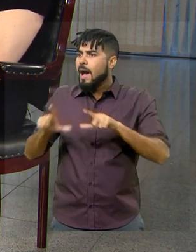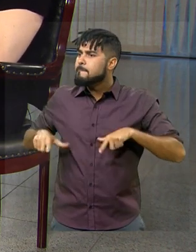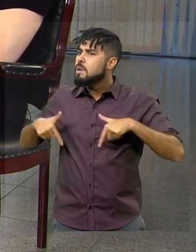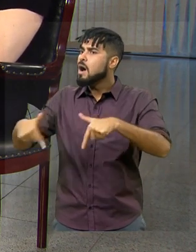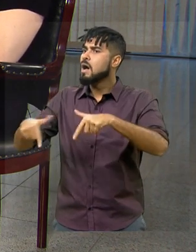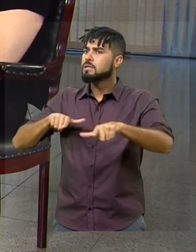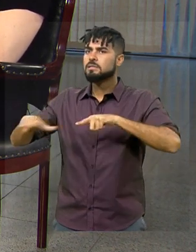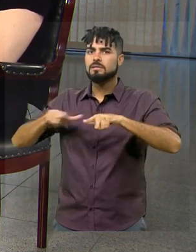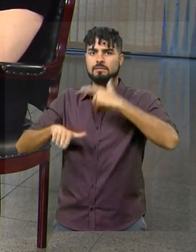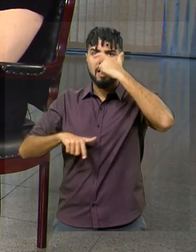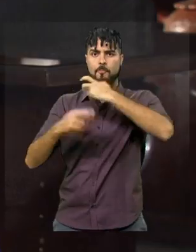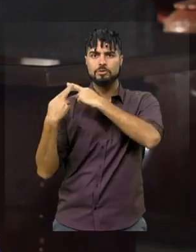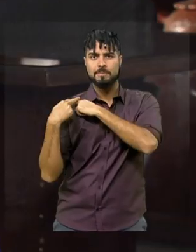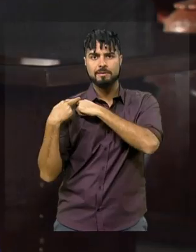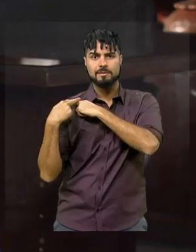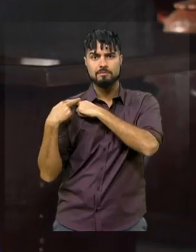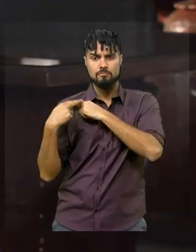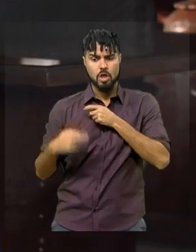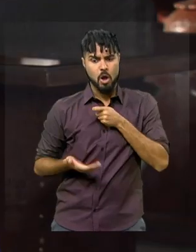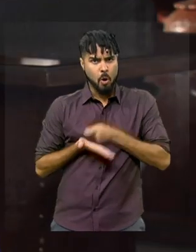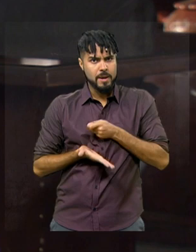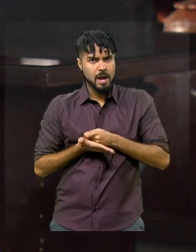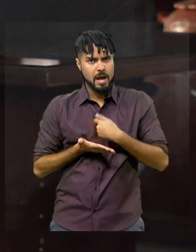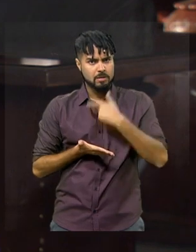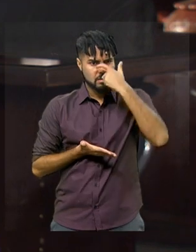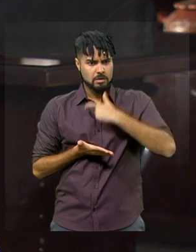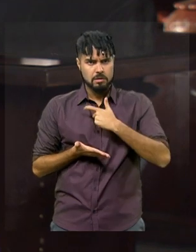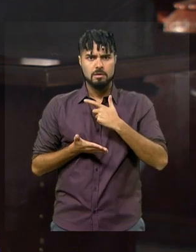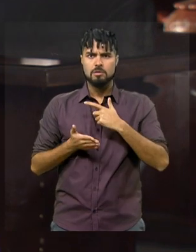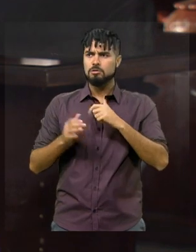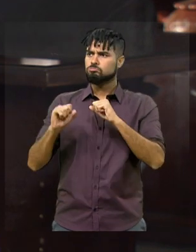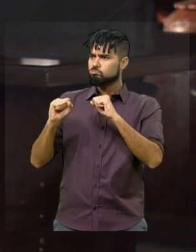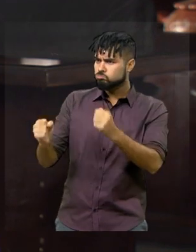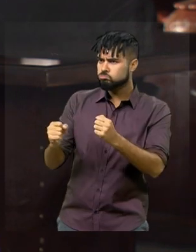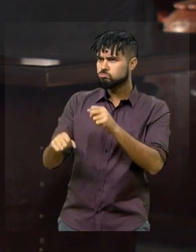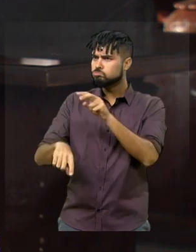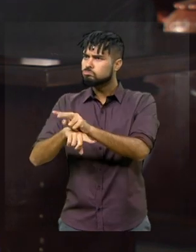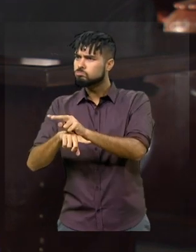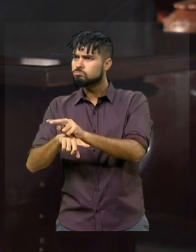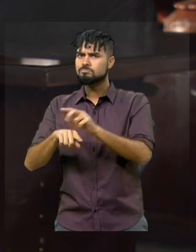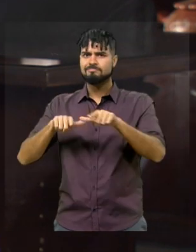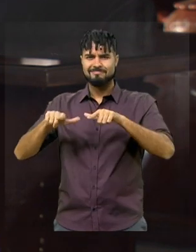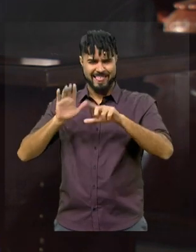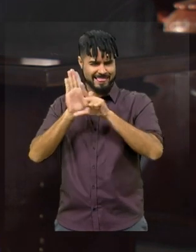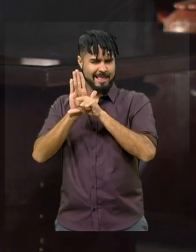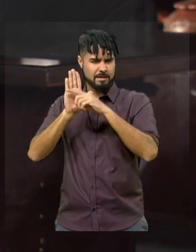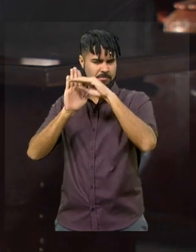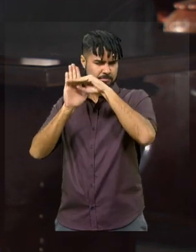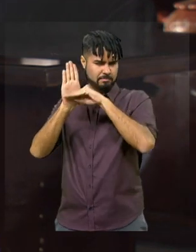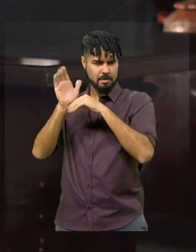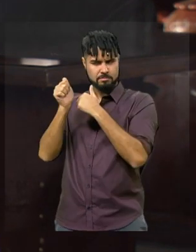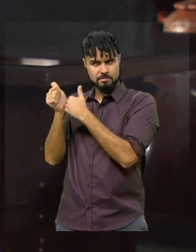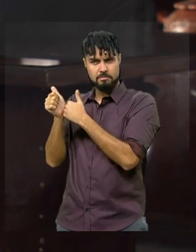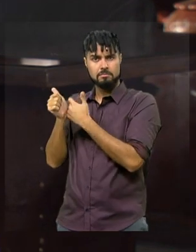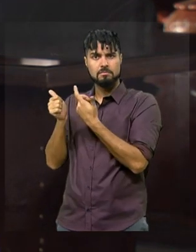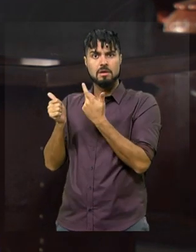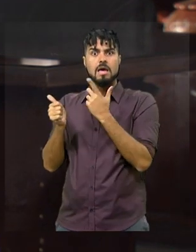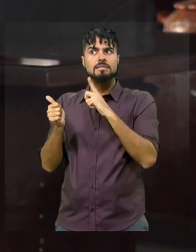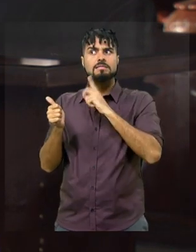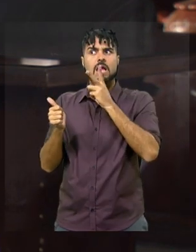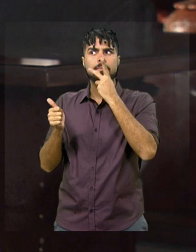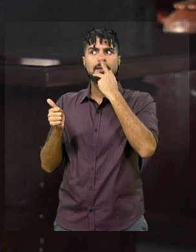sua atribuição, a sua responsabilidade, o seu dever dentro da legislação, com isenção.